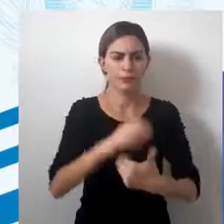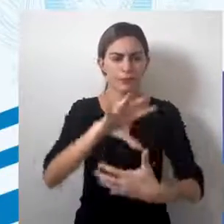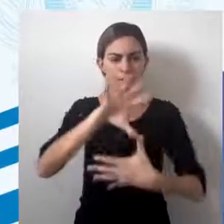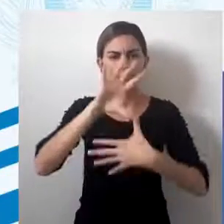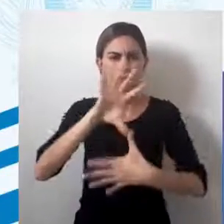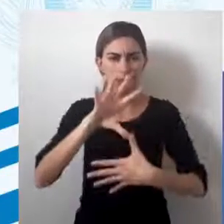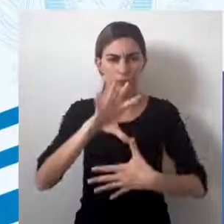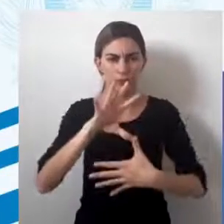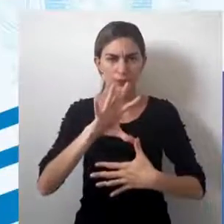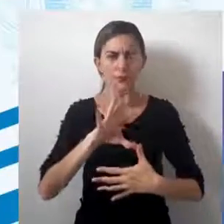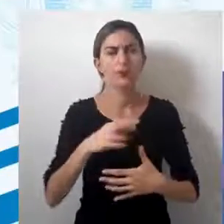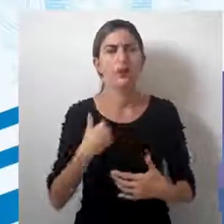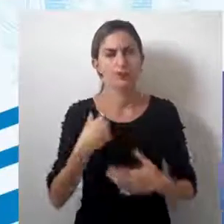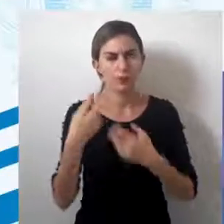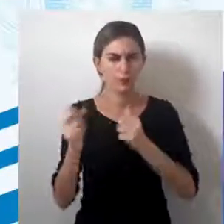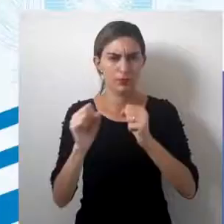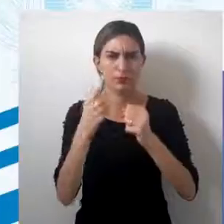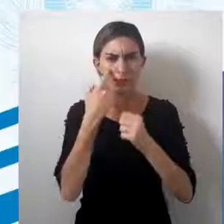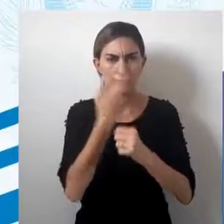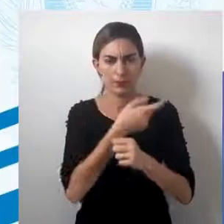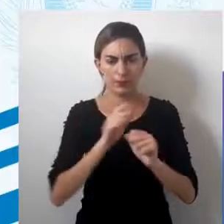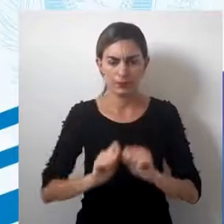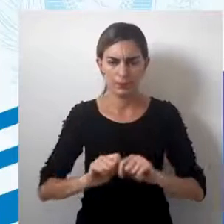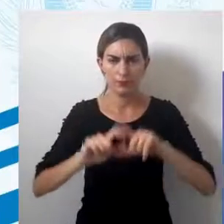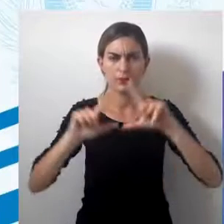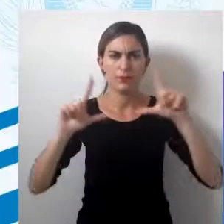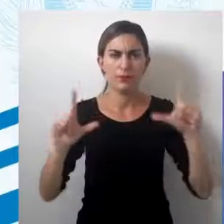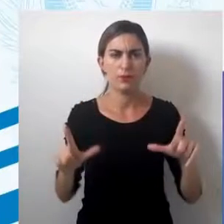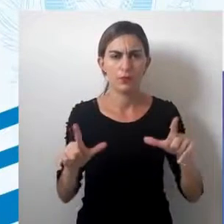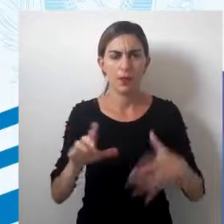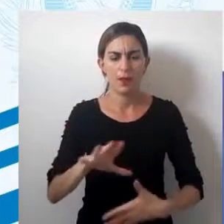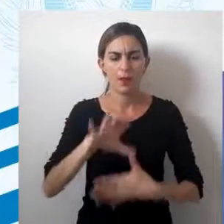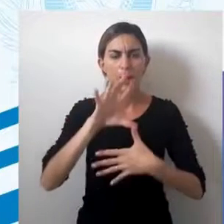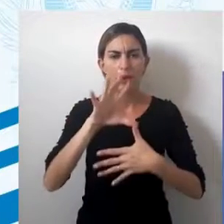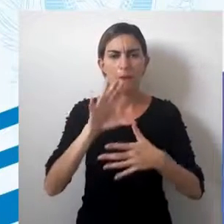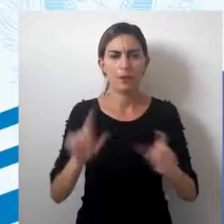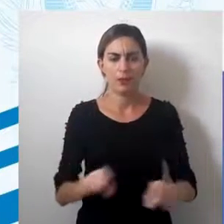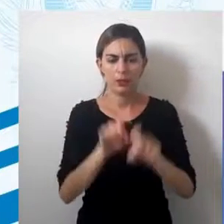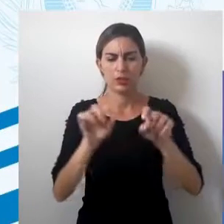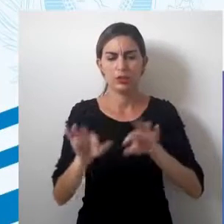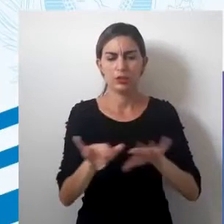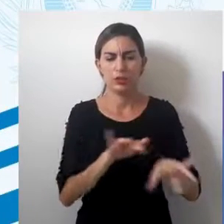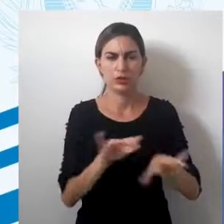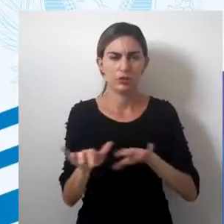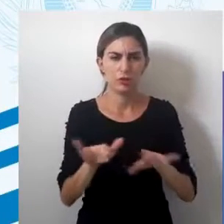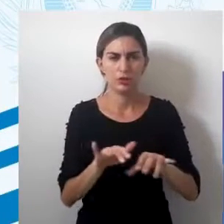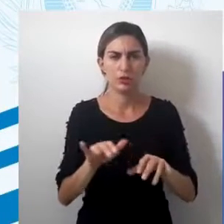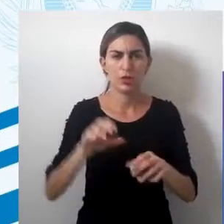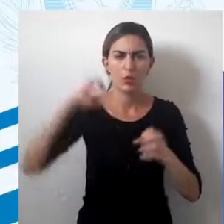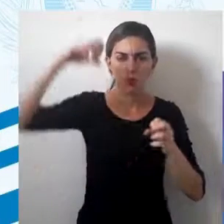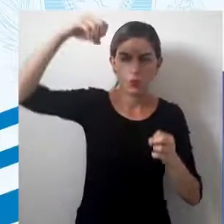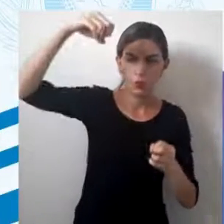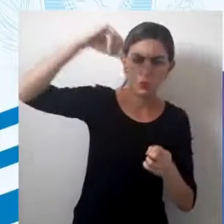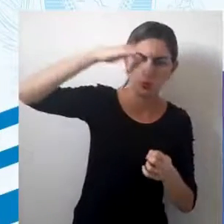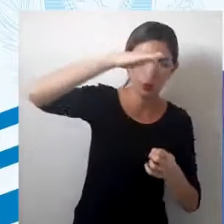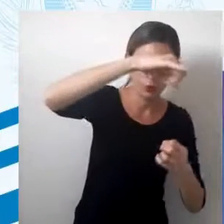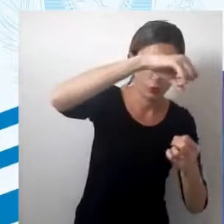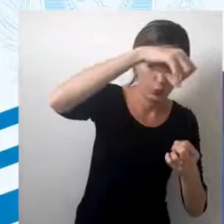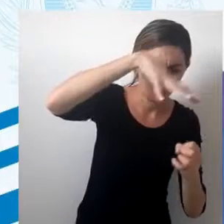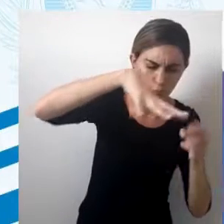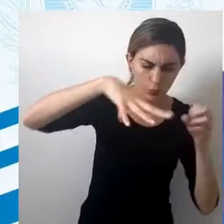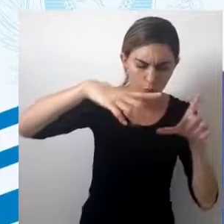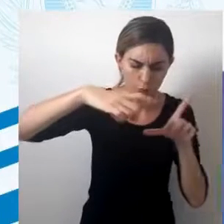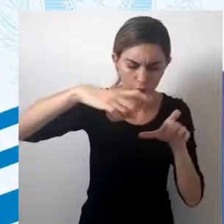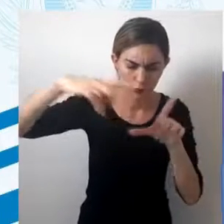cartográficas e como a gente pode ver aí na tela, com os mapas digitais, com a aerofotogrametria,